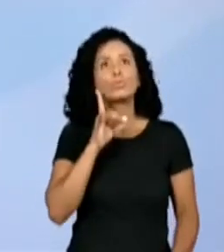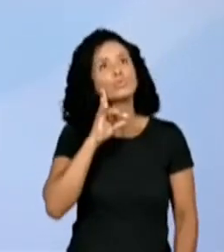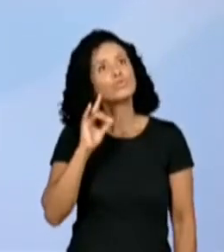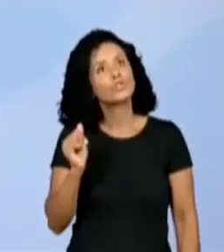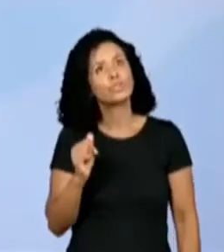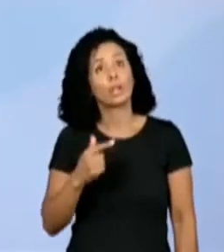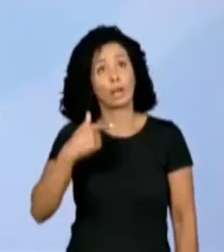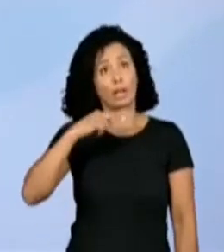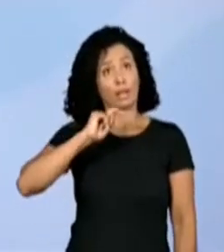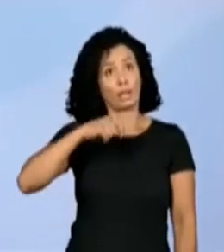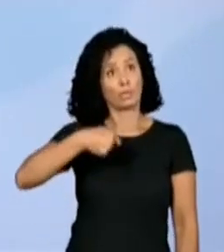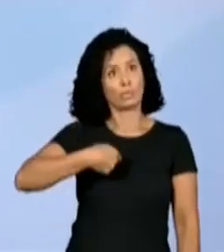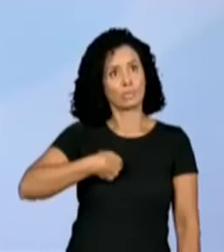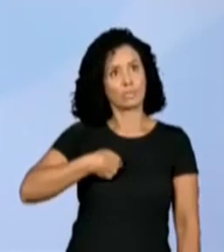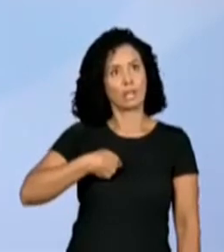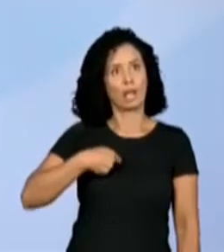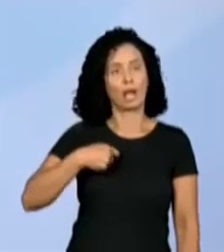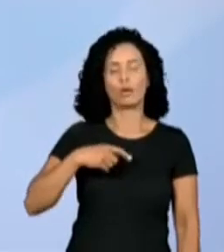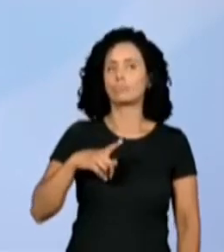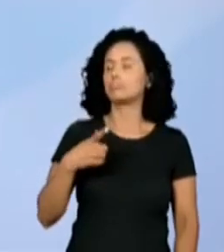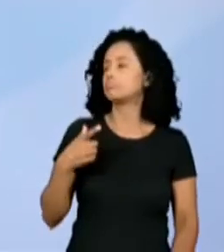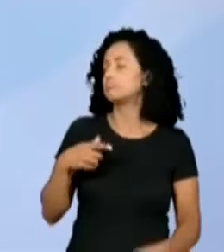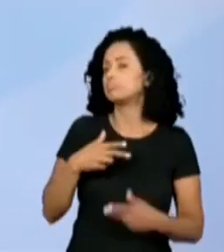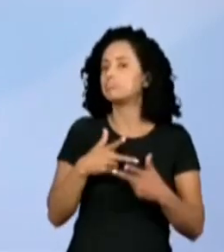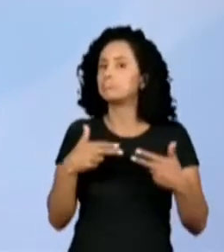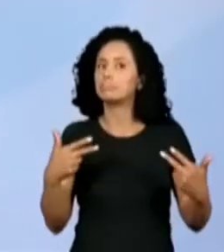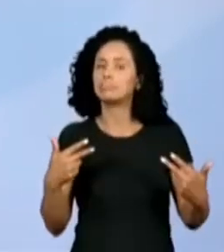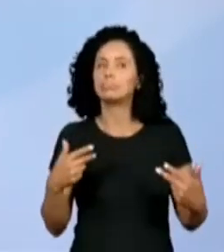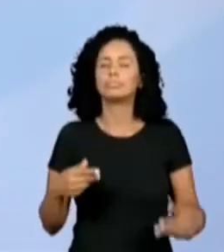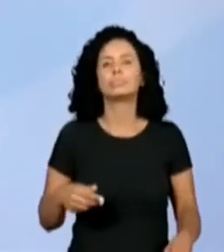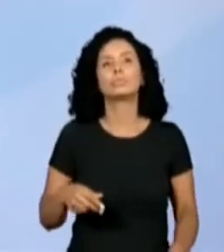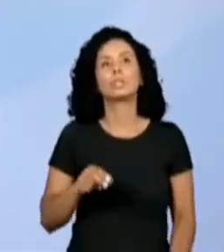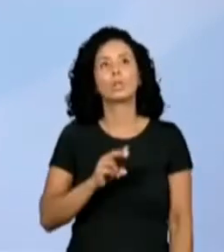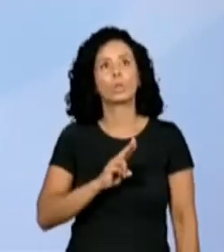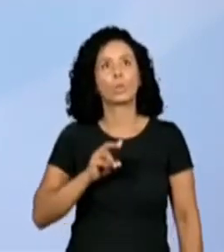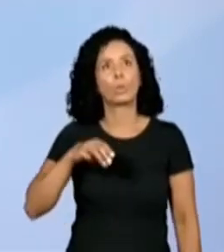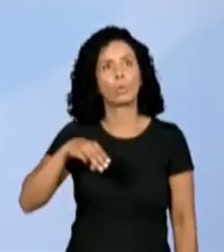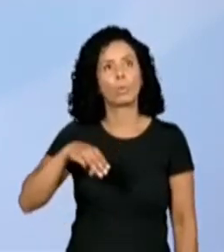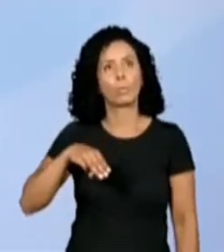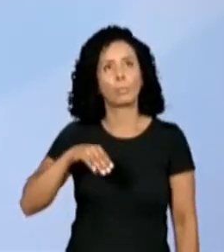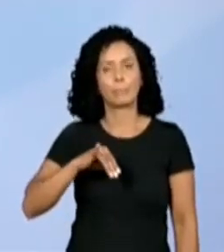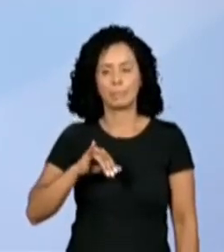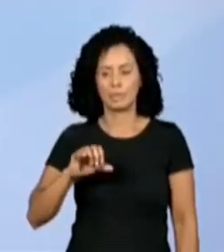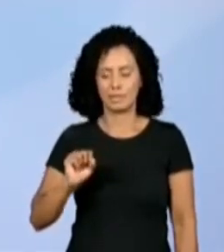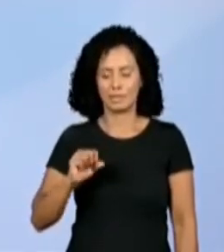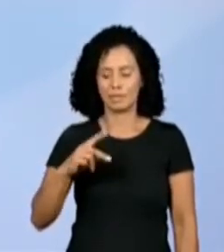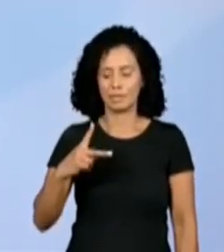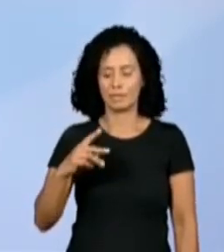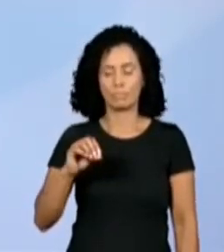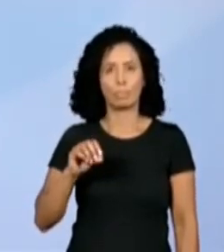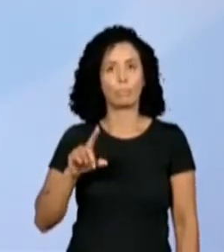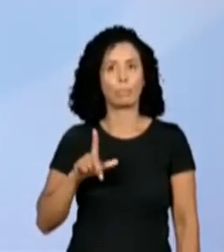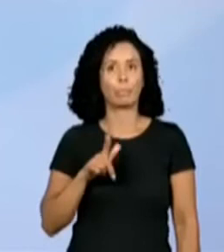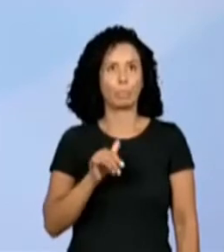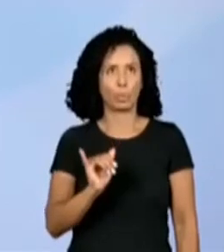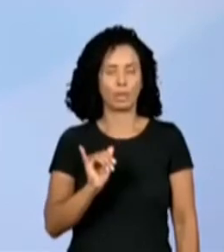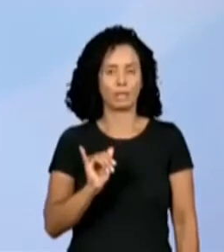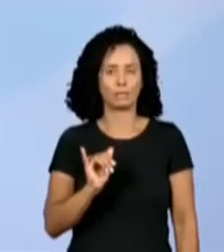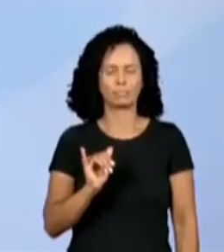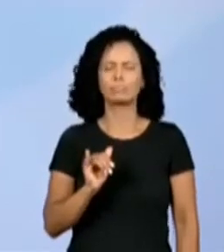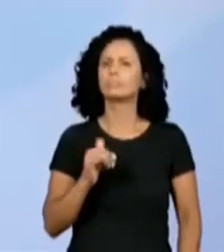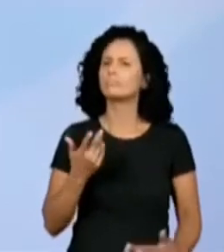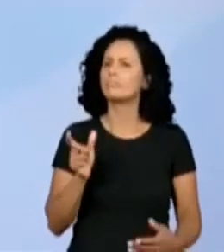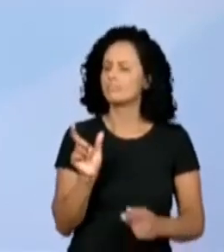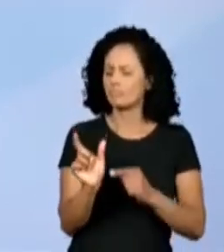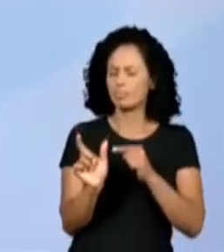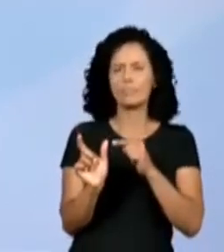Interessante isso, né? A gente tem uma palavrinha ali nova. Miss Polly Jones. Miss, em inglês, é uma palavrinha